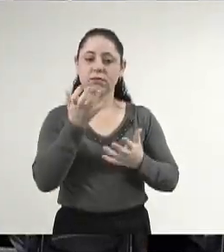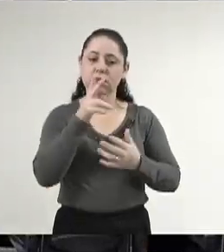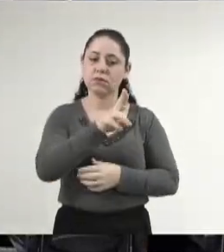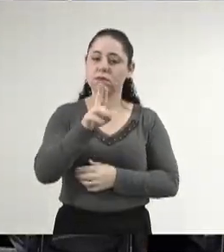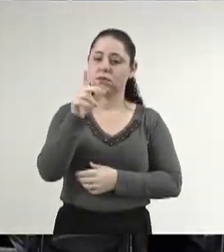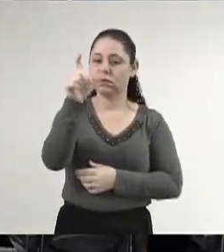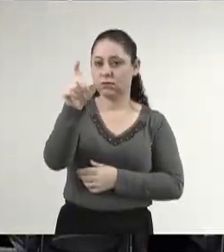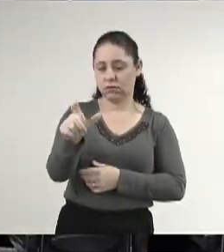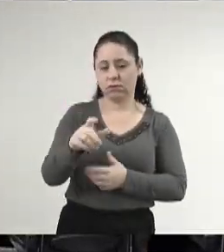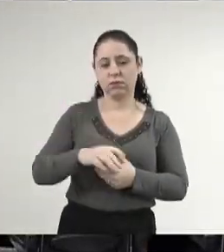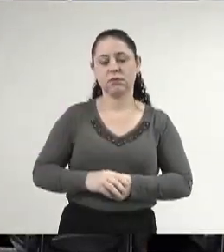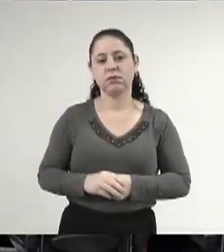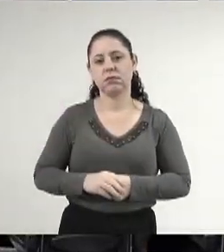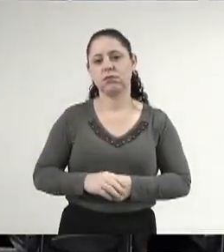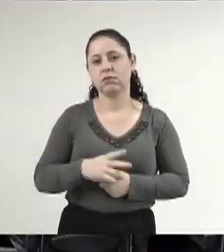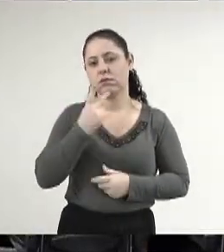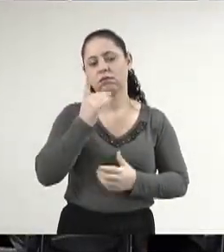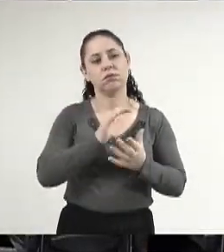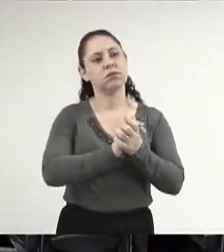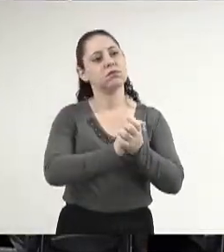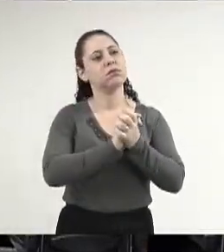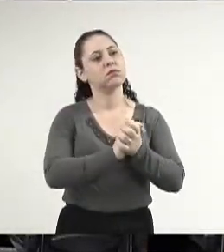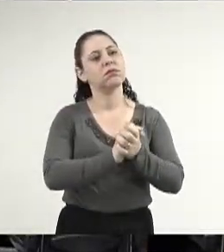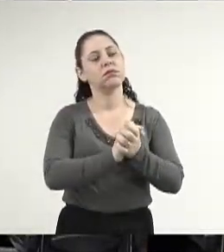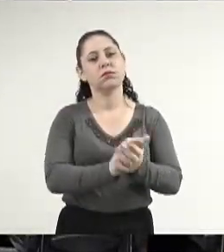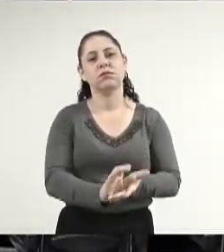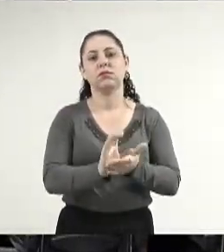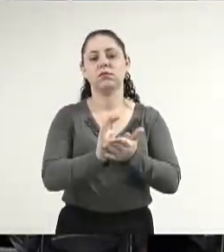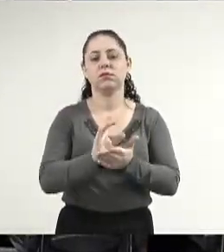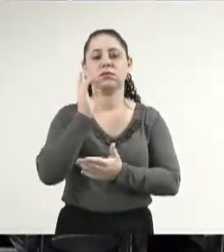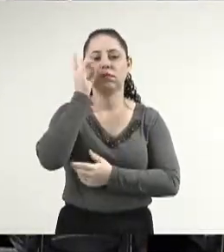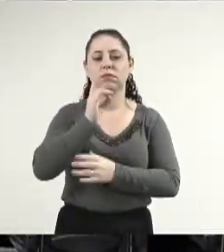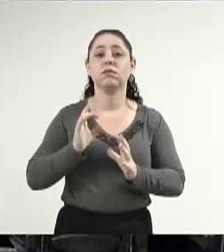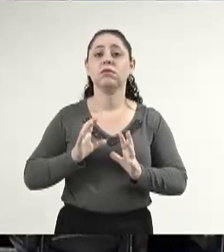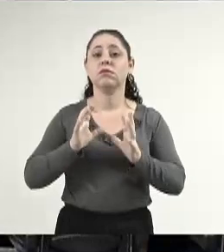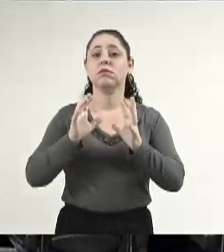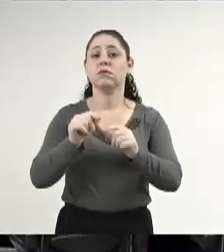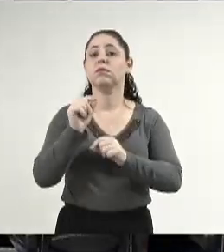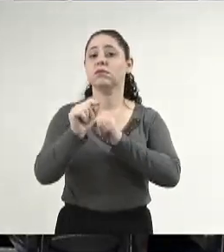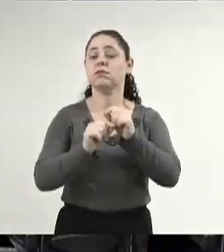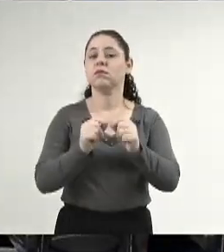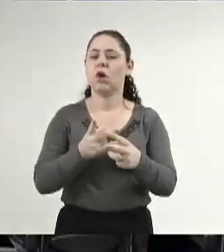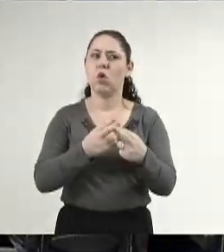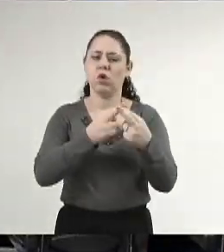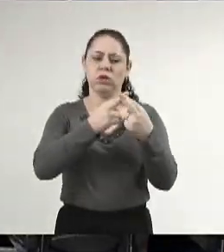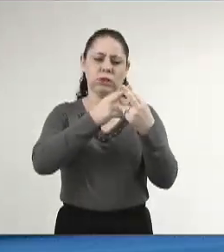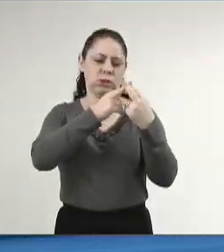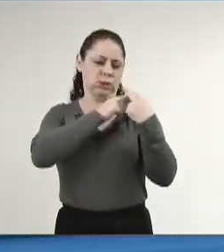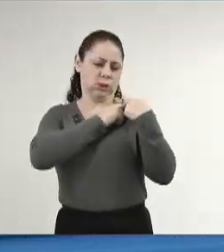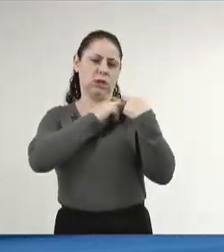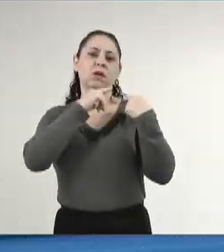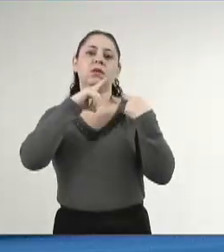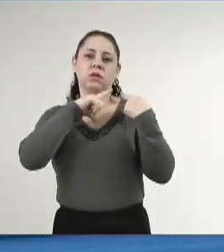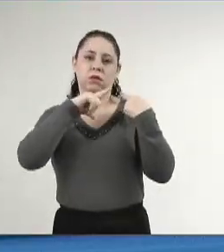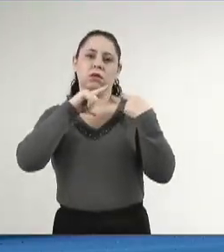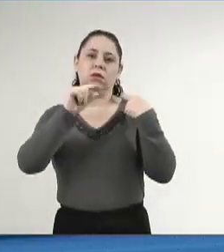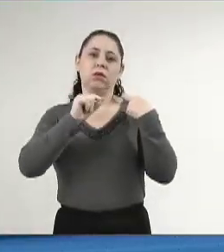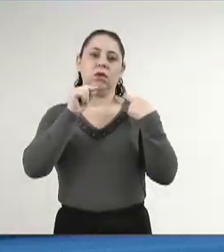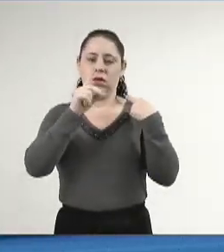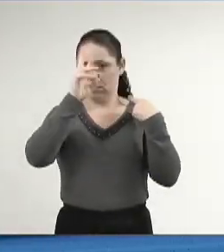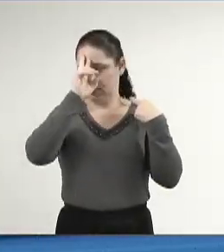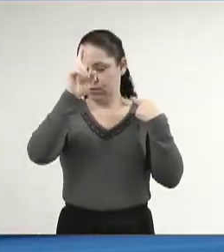nome, cumprimentar não só os integrantes da frente, mas a todos aqueles que têm a responsabilidade de